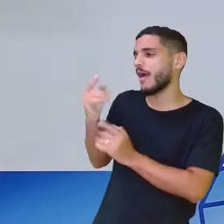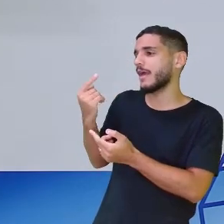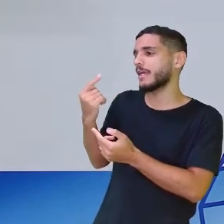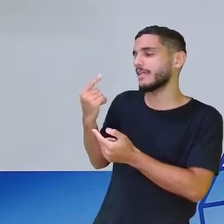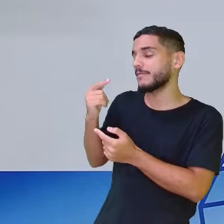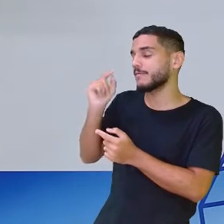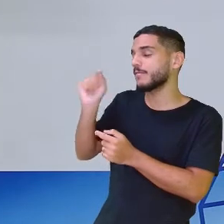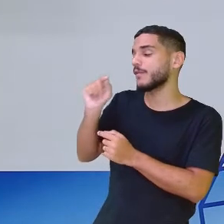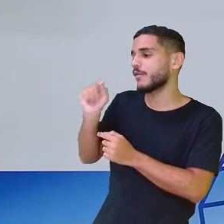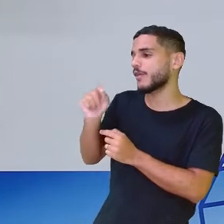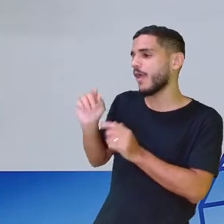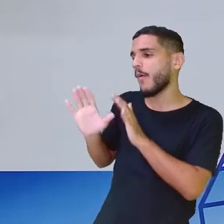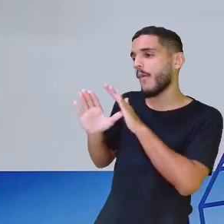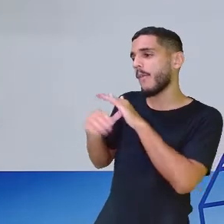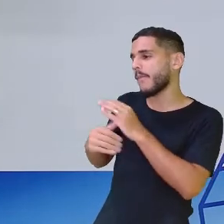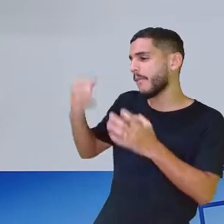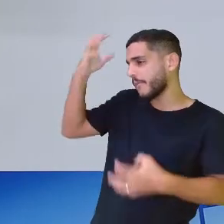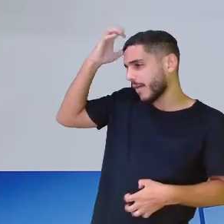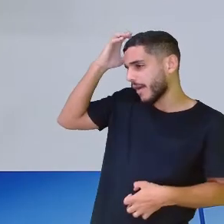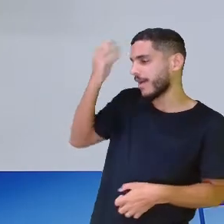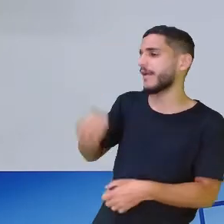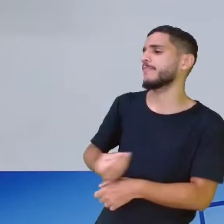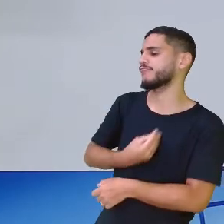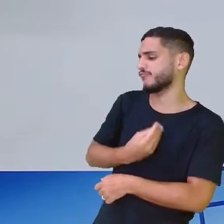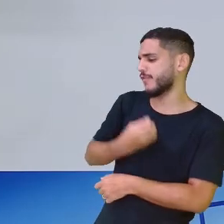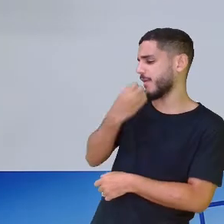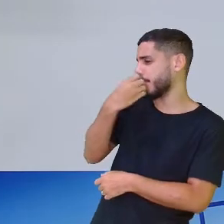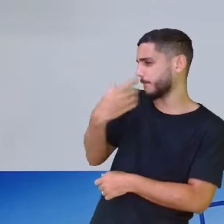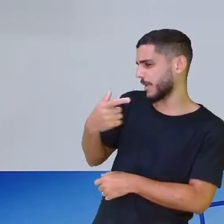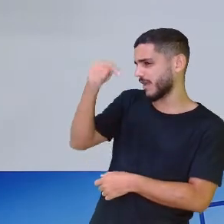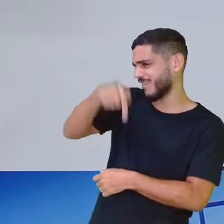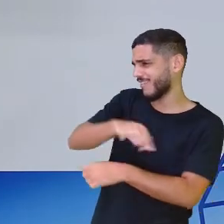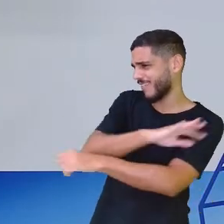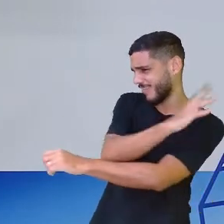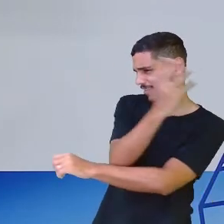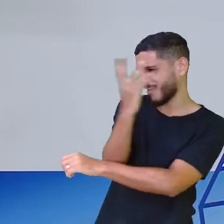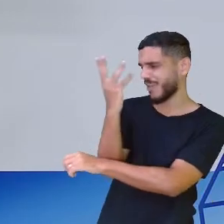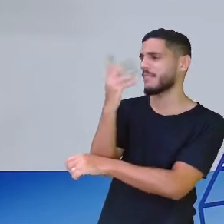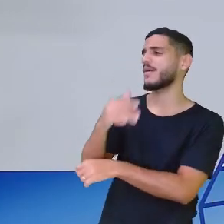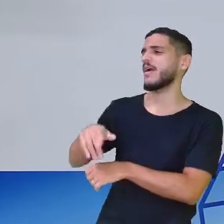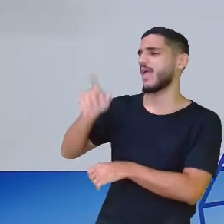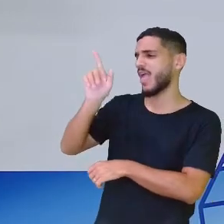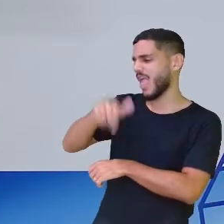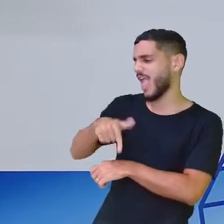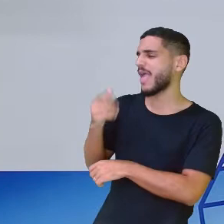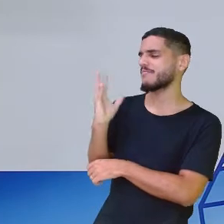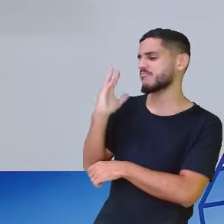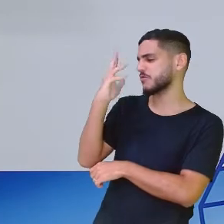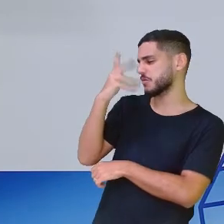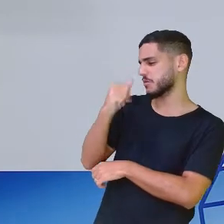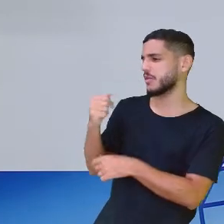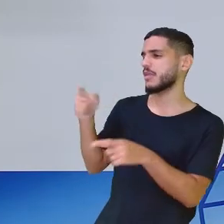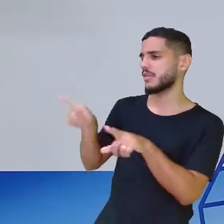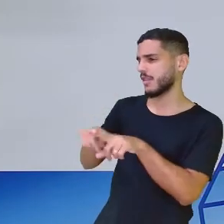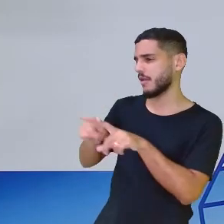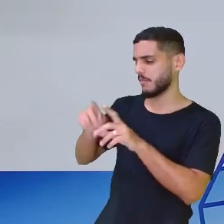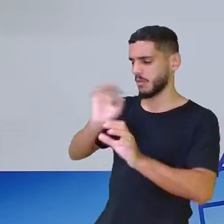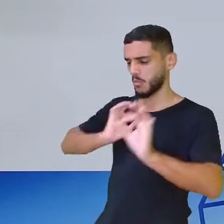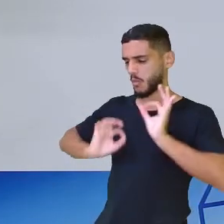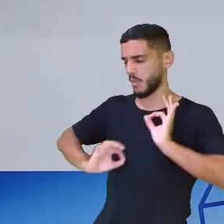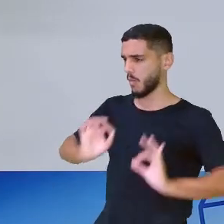muito bem na mata. Com seu porte de madame e seu casaco de pintas.